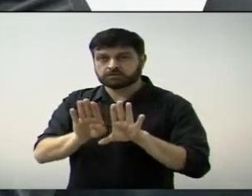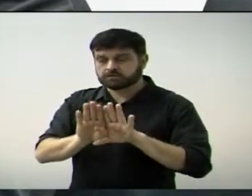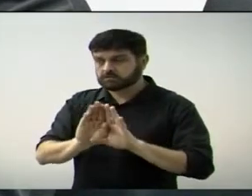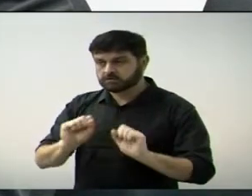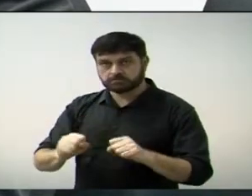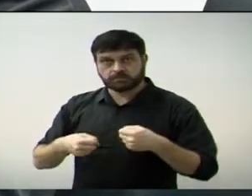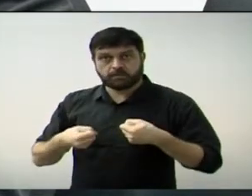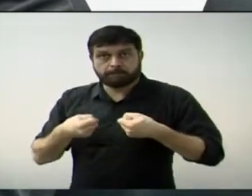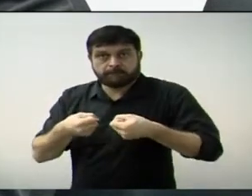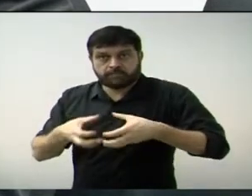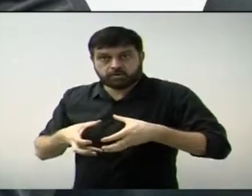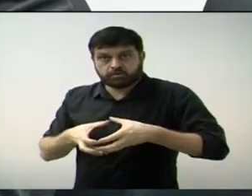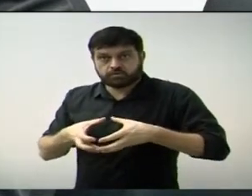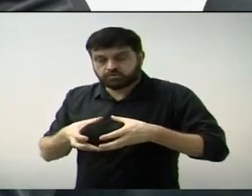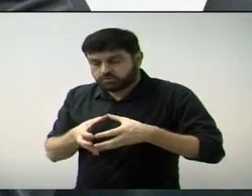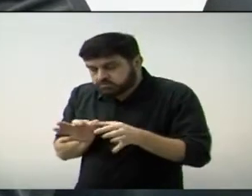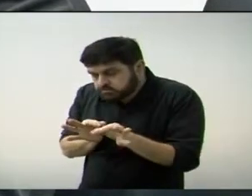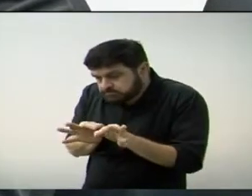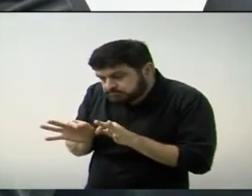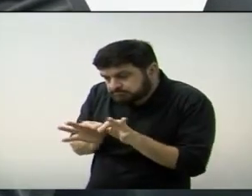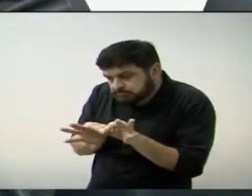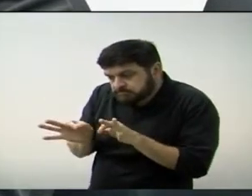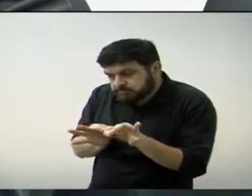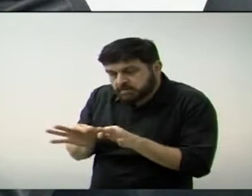empenho de toda a equipe, habilitaram,